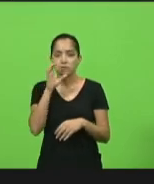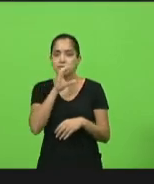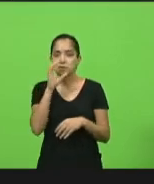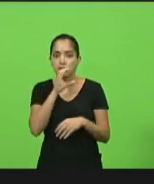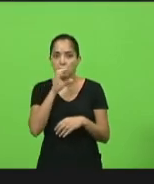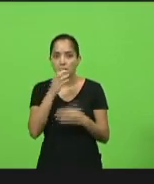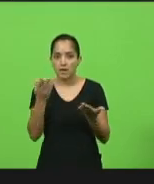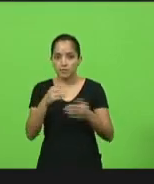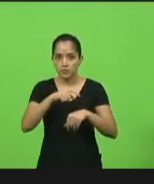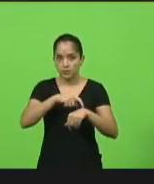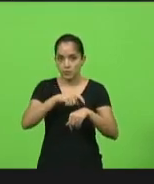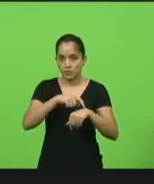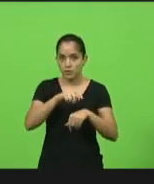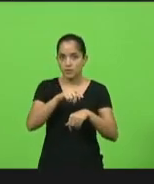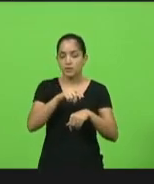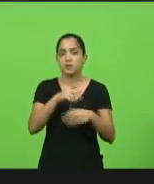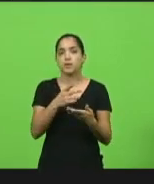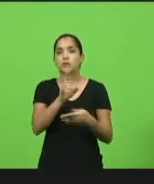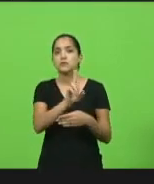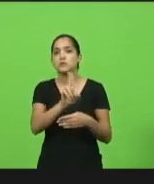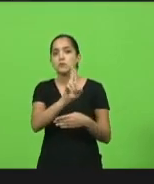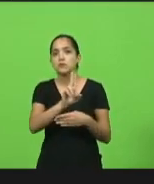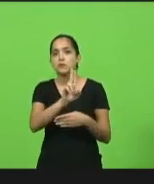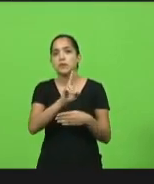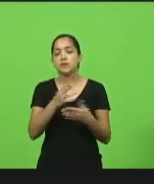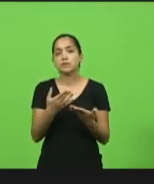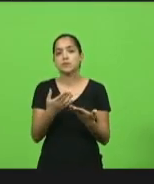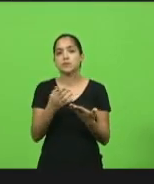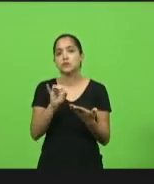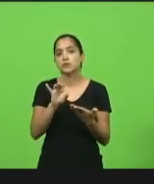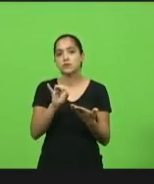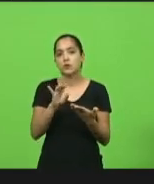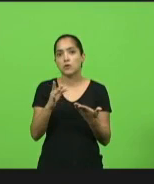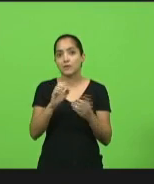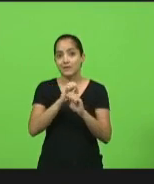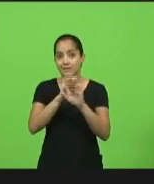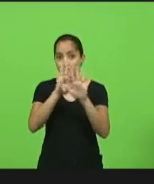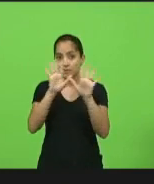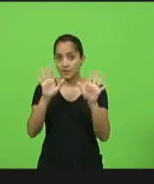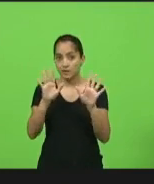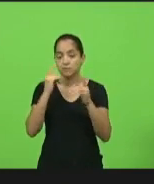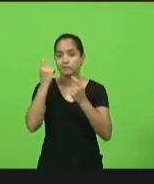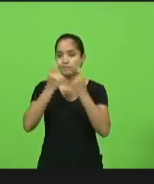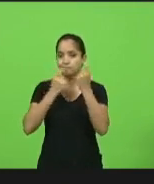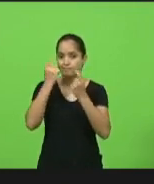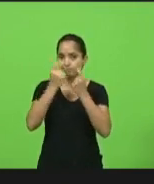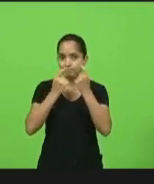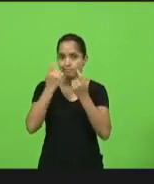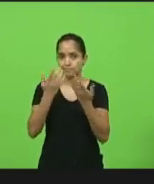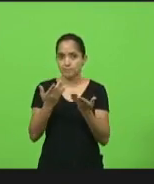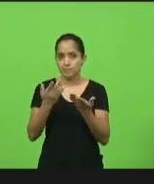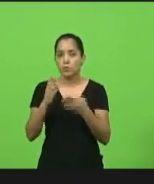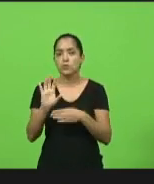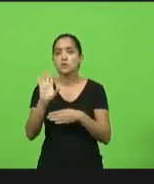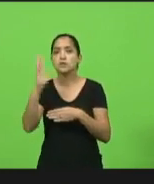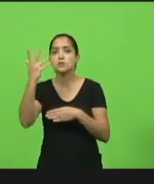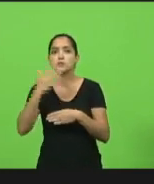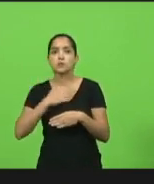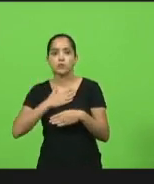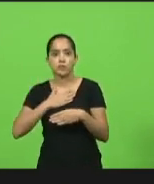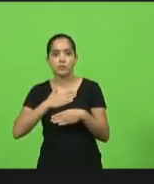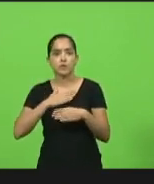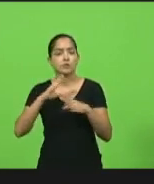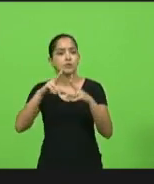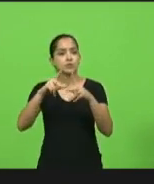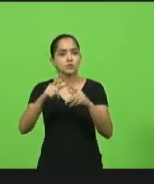utilizando o tempo do nosso bloco, apenas deixando claro uma grande preocupação. Acho que o que está acontecendo comigo está acontecendo com